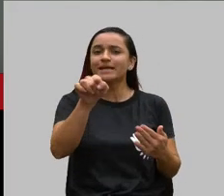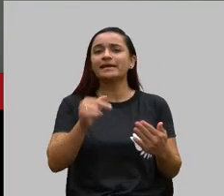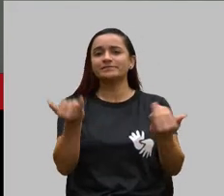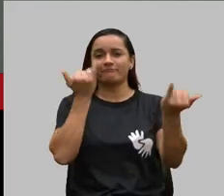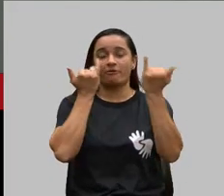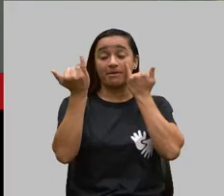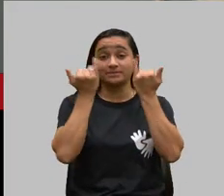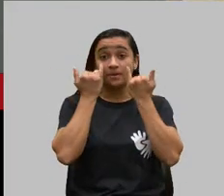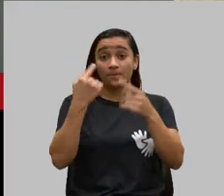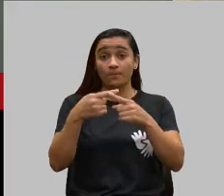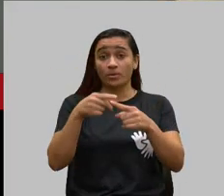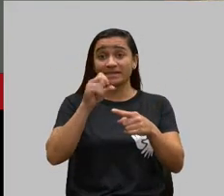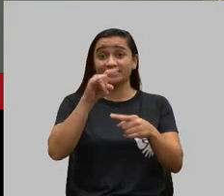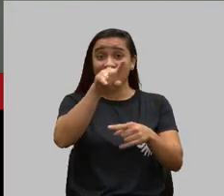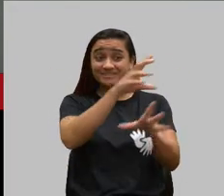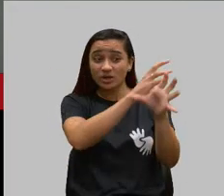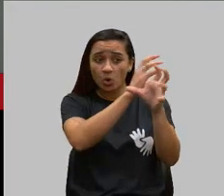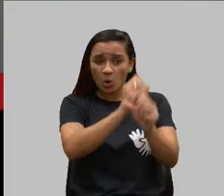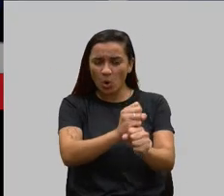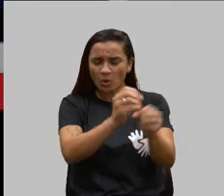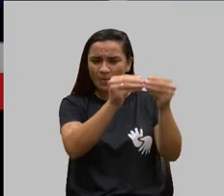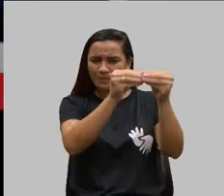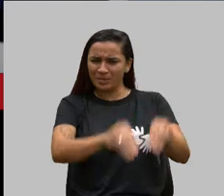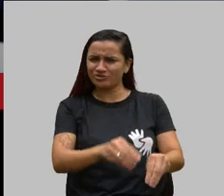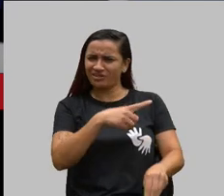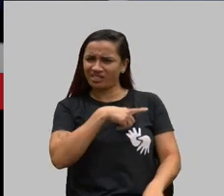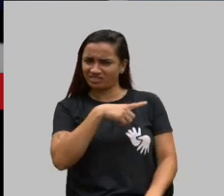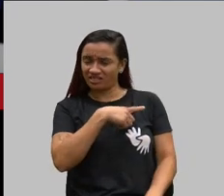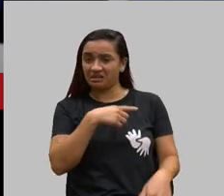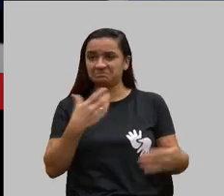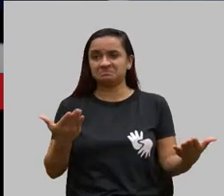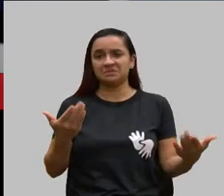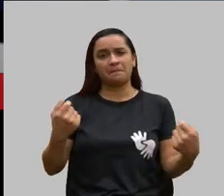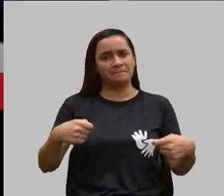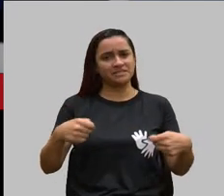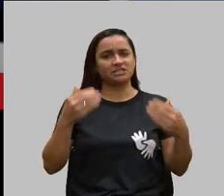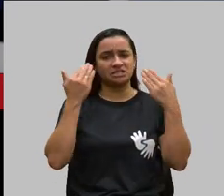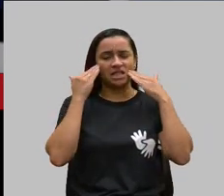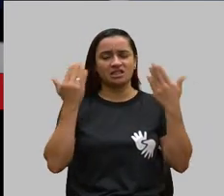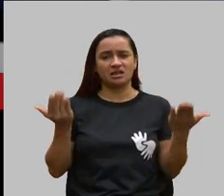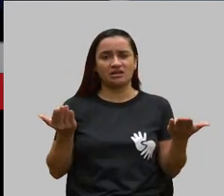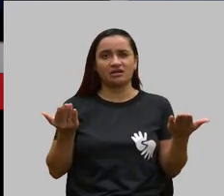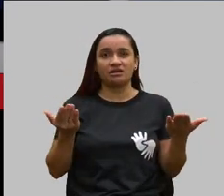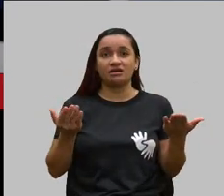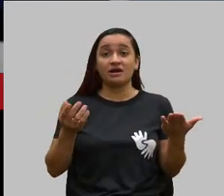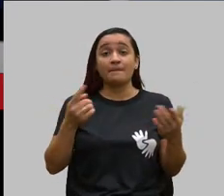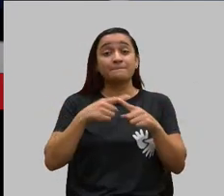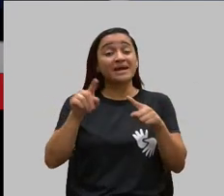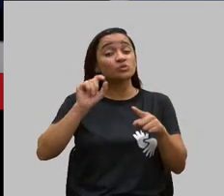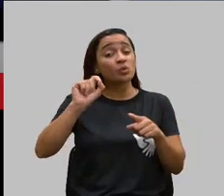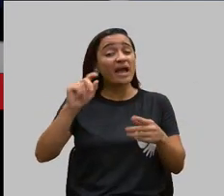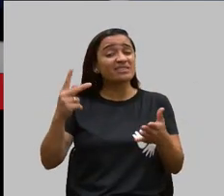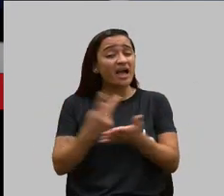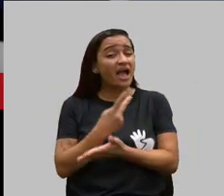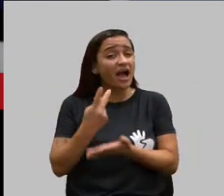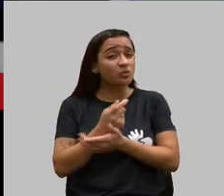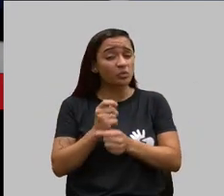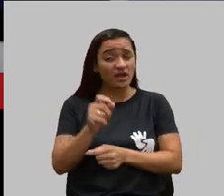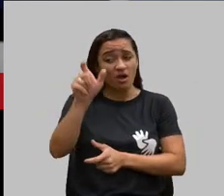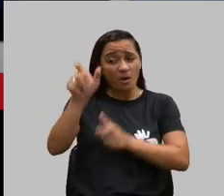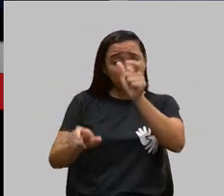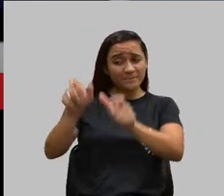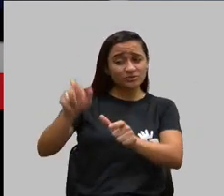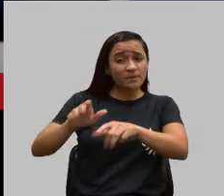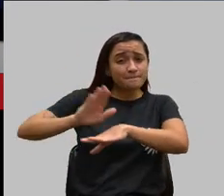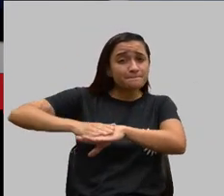prejudicial, a gente precisa entender. Agora, o que não é certo aqui é um grupo determinado de pessoas que mais precisam, que são as